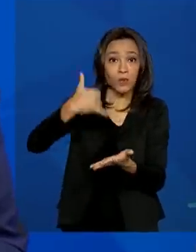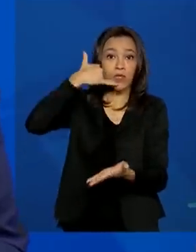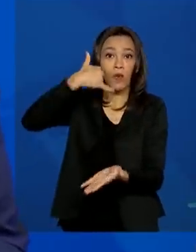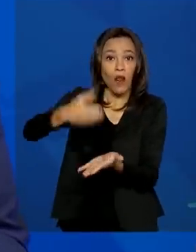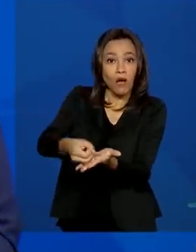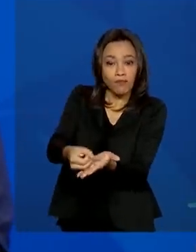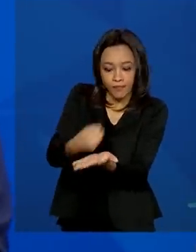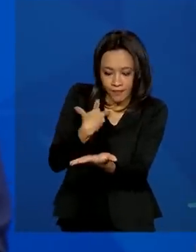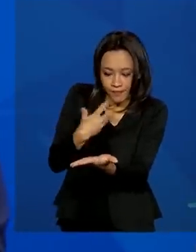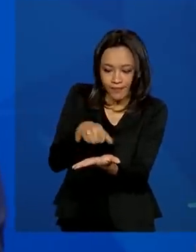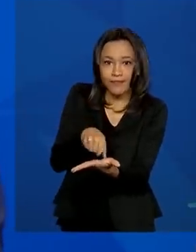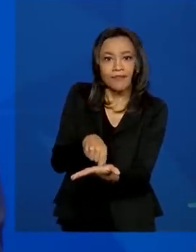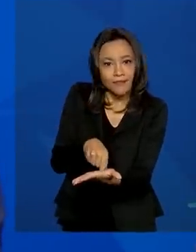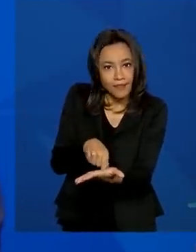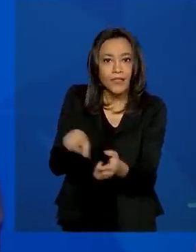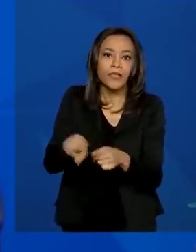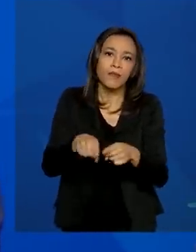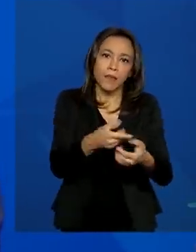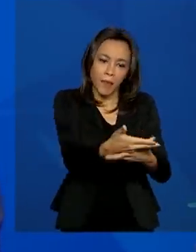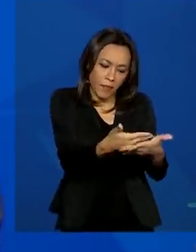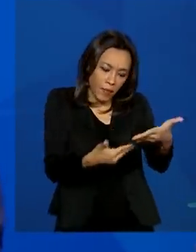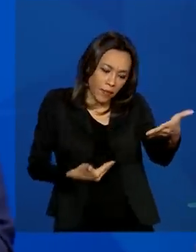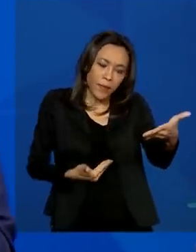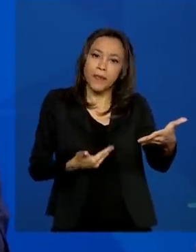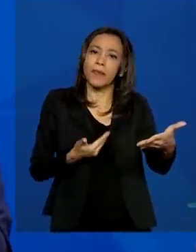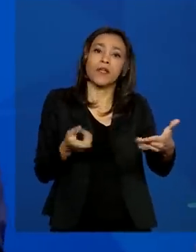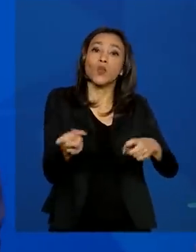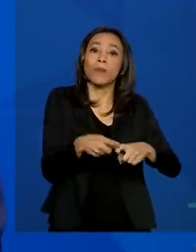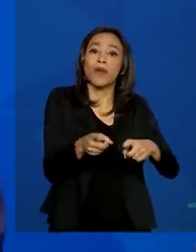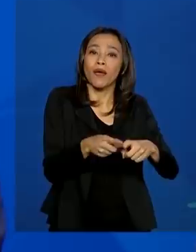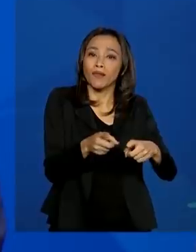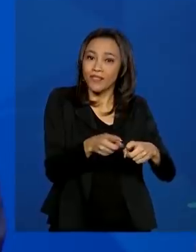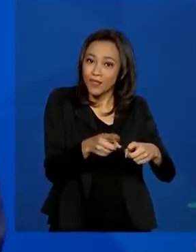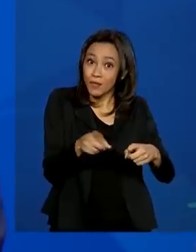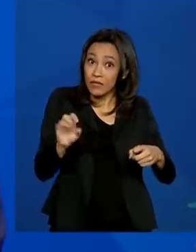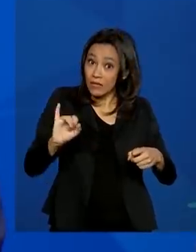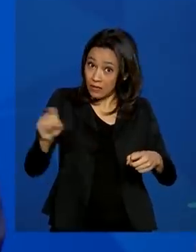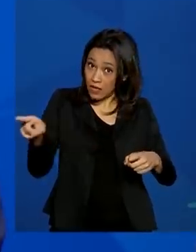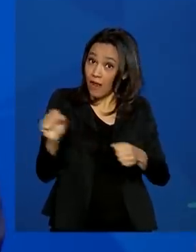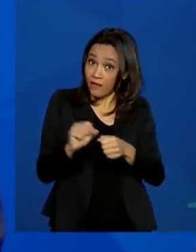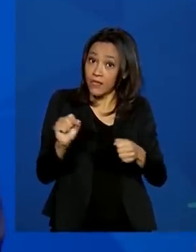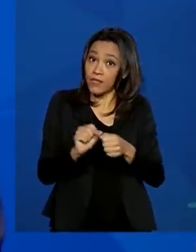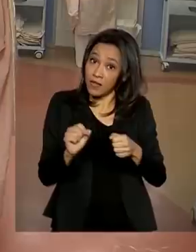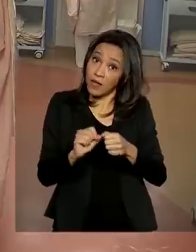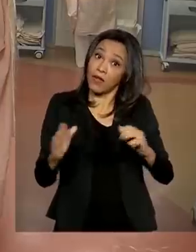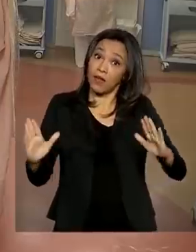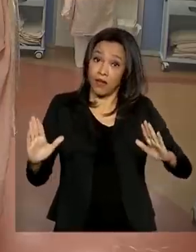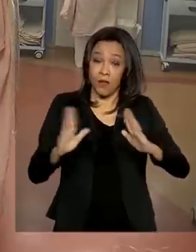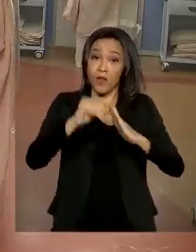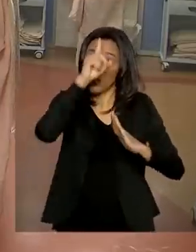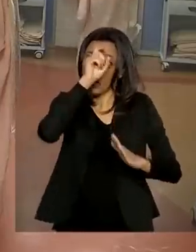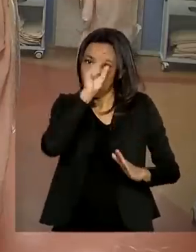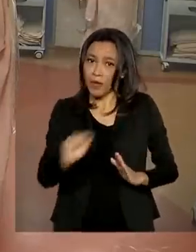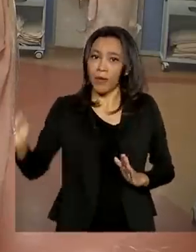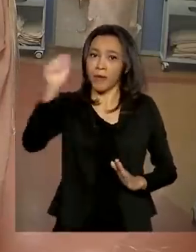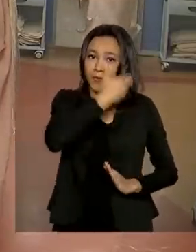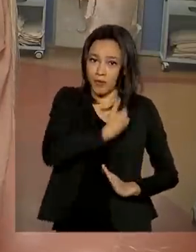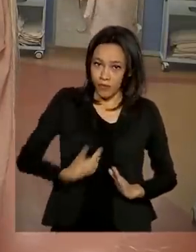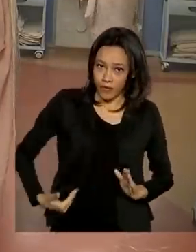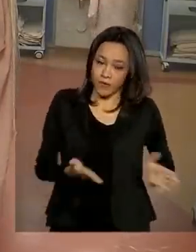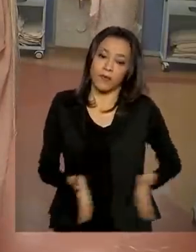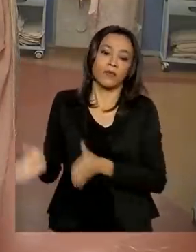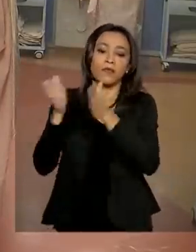no prontuário do médico dela, quando ela assim fizer pelo Sistema Único de Saúde. Nesta quarta-feira,